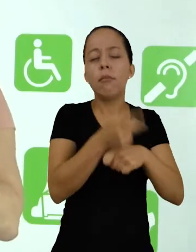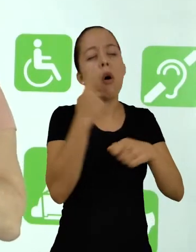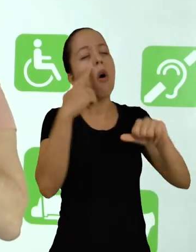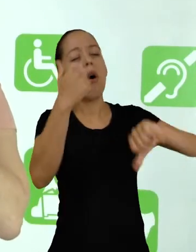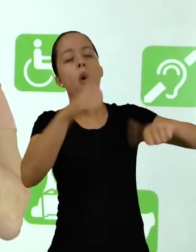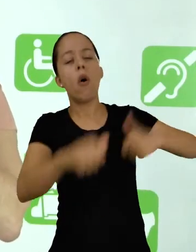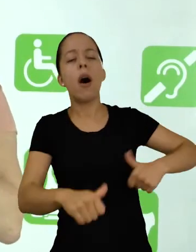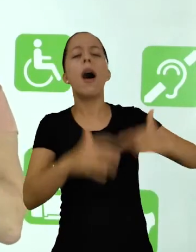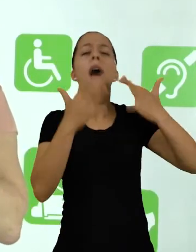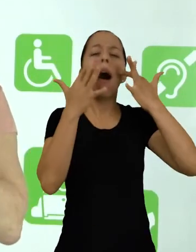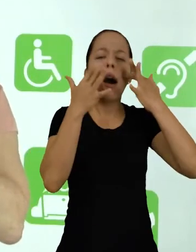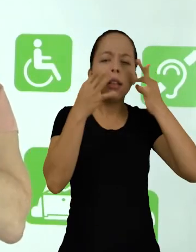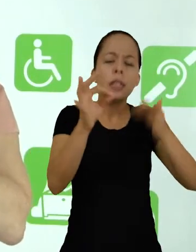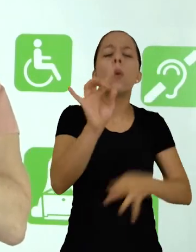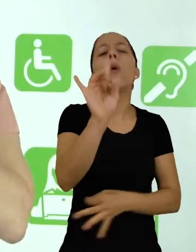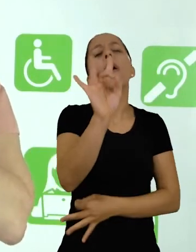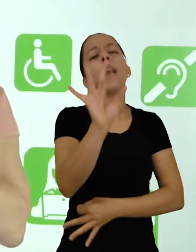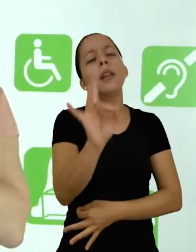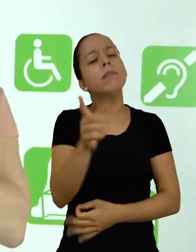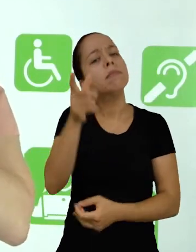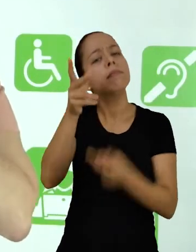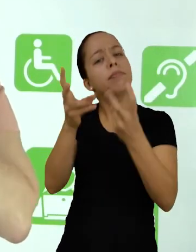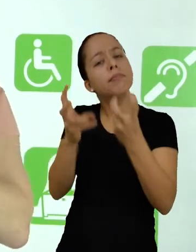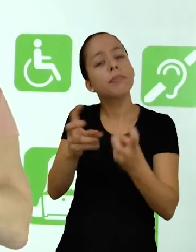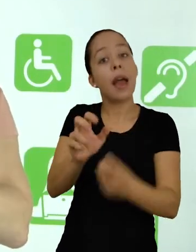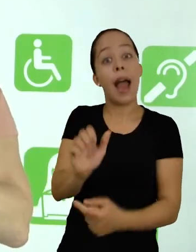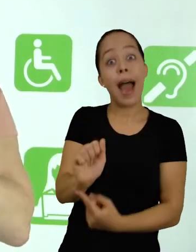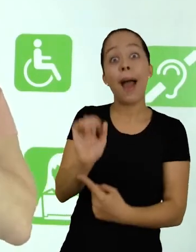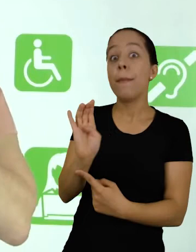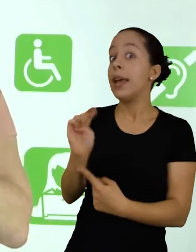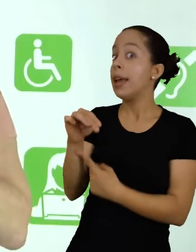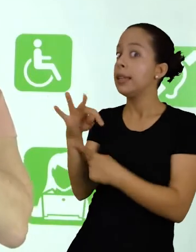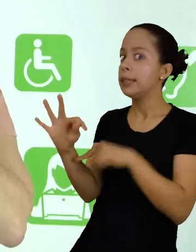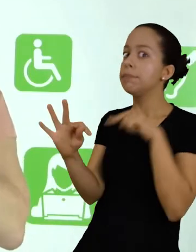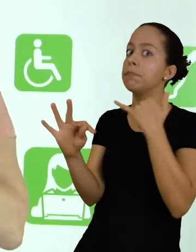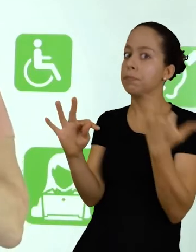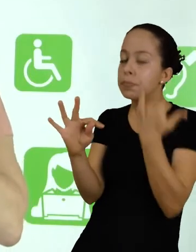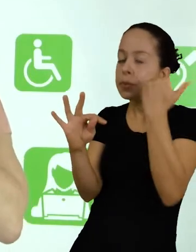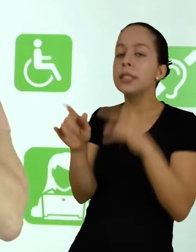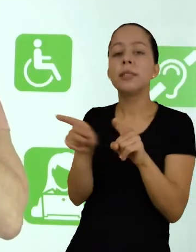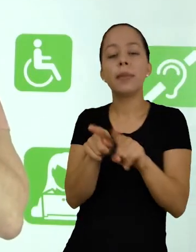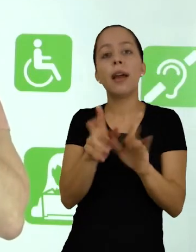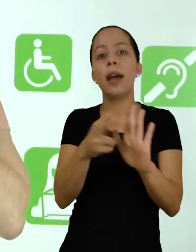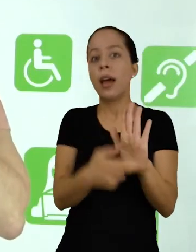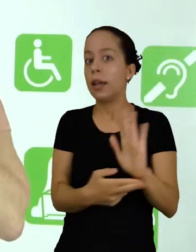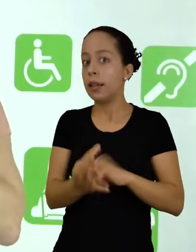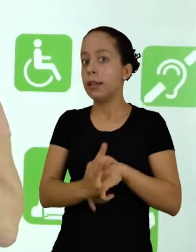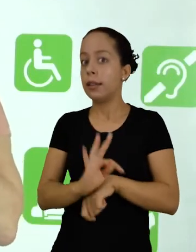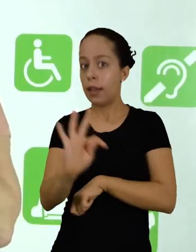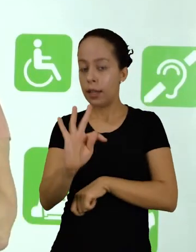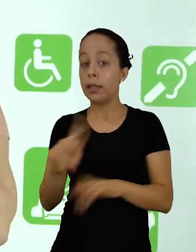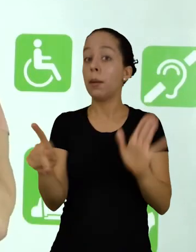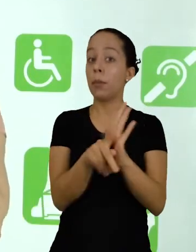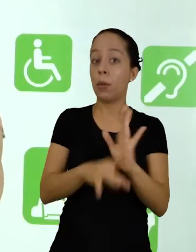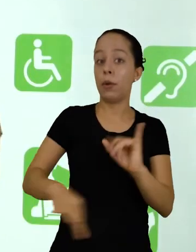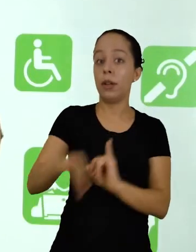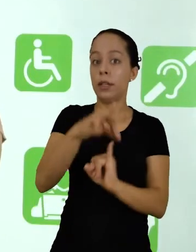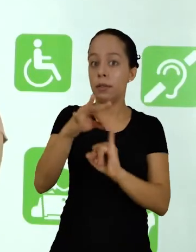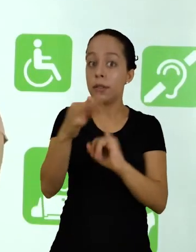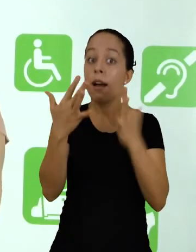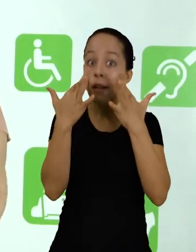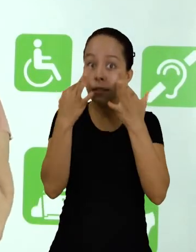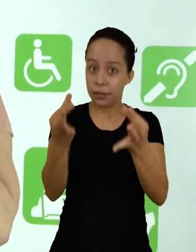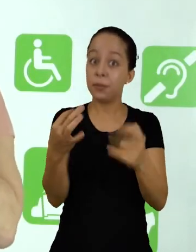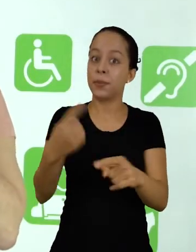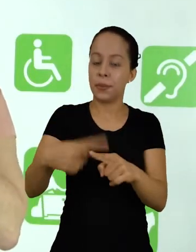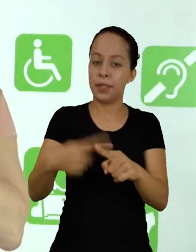com atenção todas elas, muita atenção à BNT, às normas técnicas do manual de normas técnicas